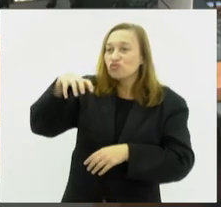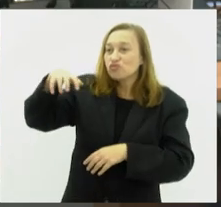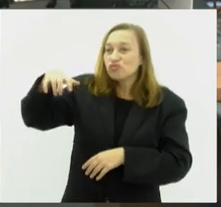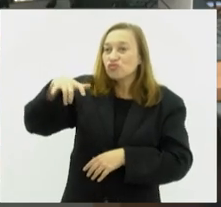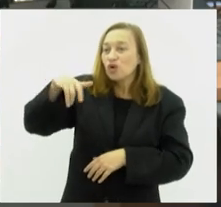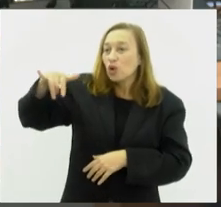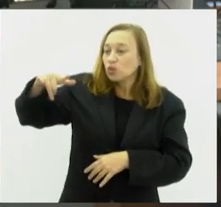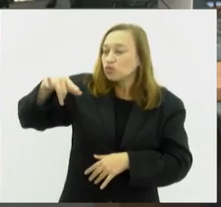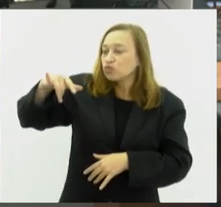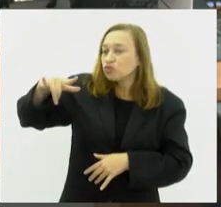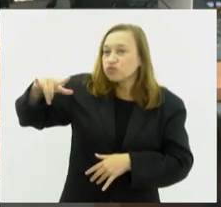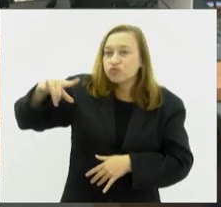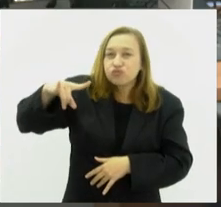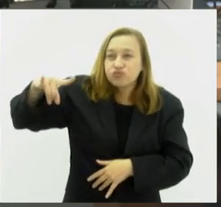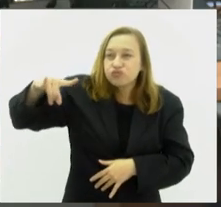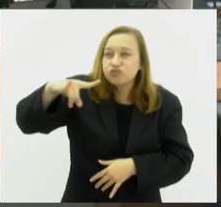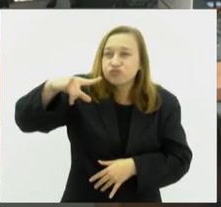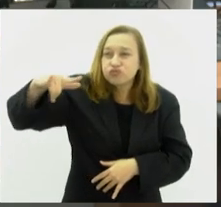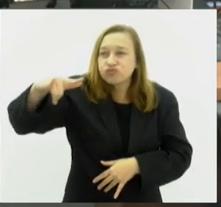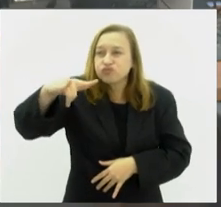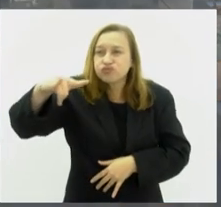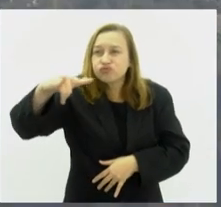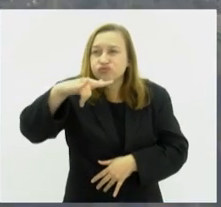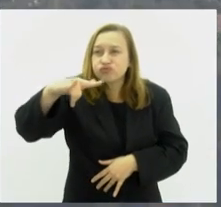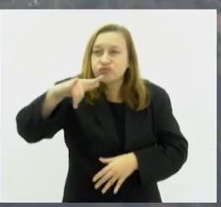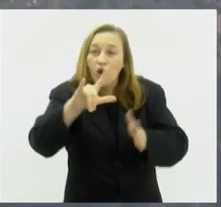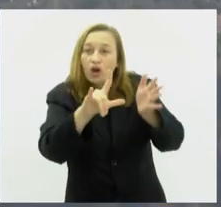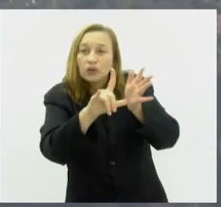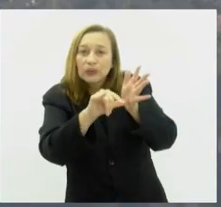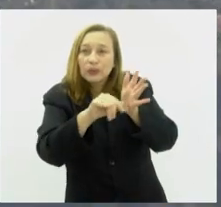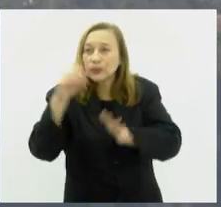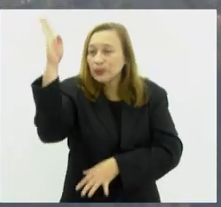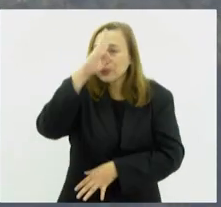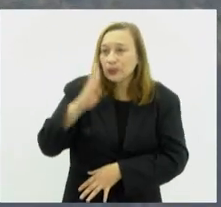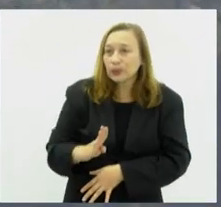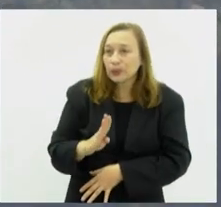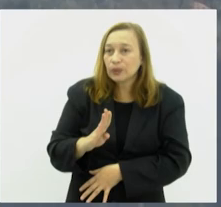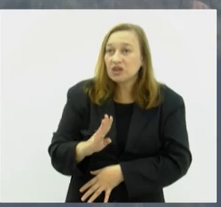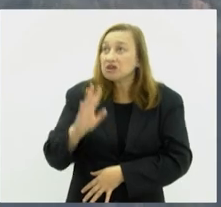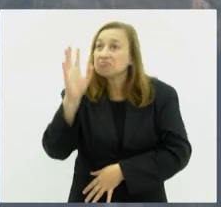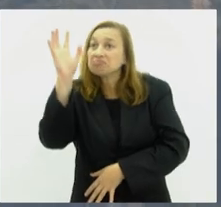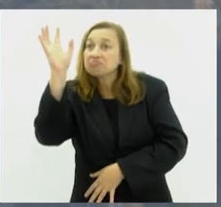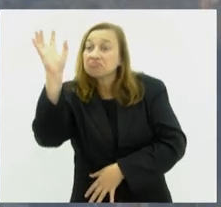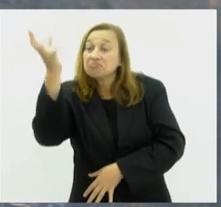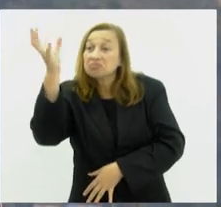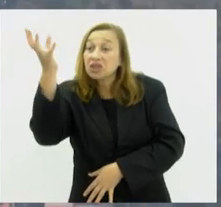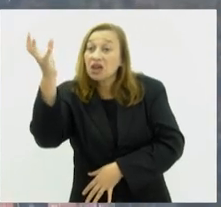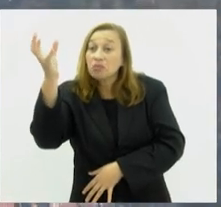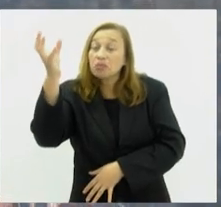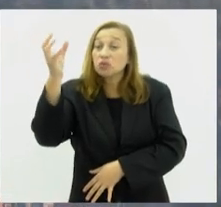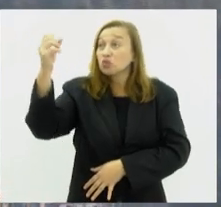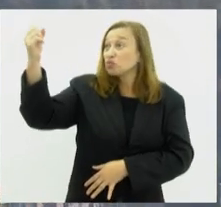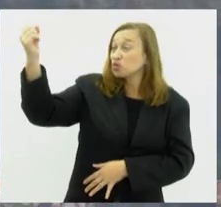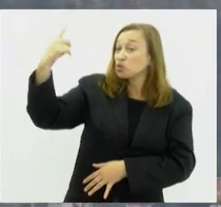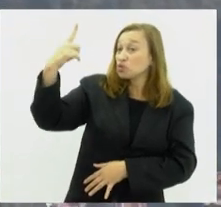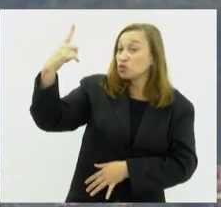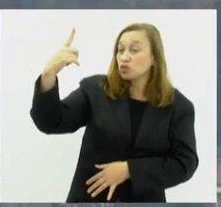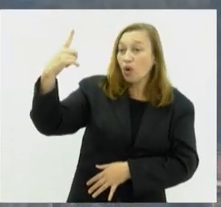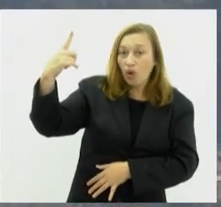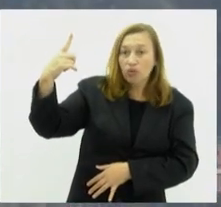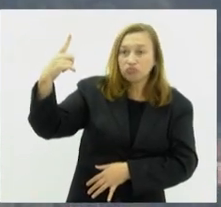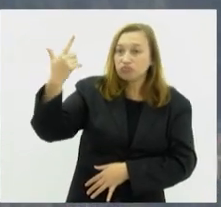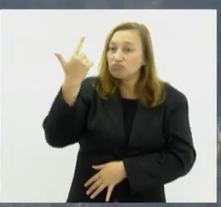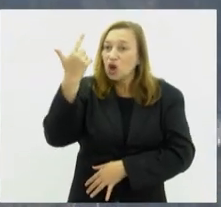Central do Brasil, no centro do Rio de Janeiro. Tempo aberto. Não há previsão também de chuva. Nesse momento, 27 graus. E a